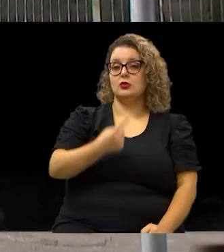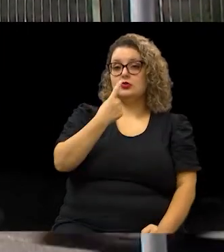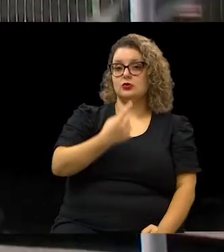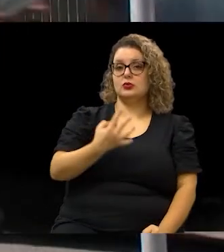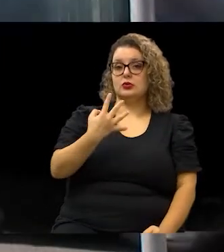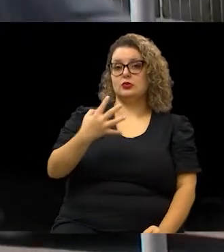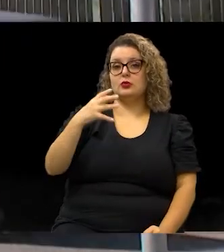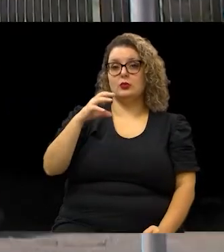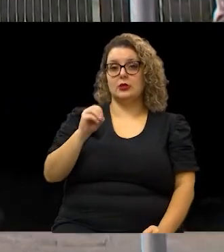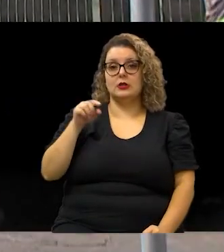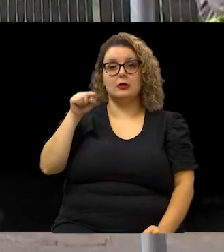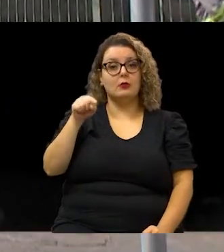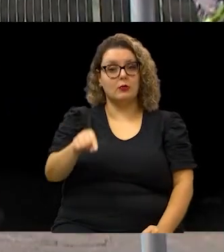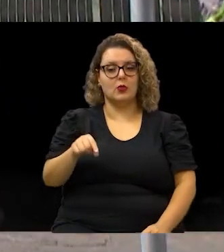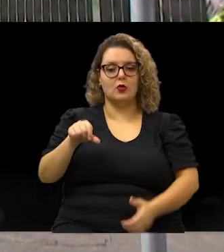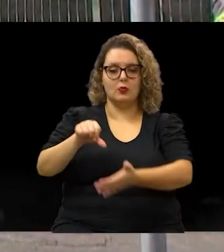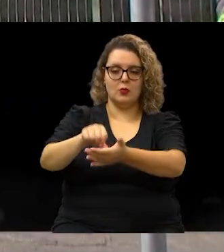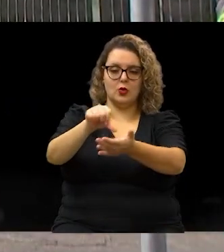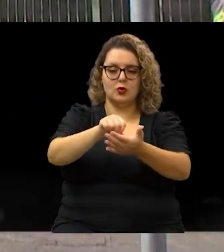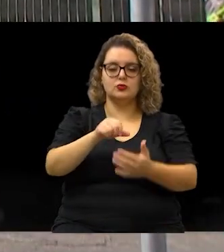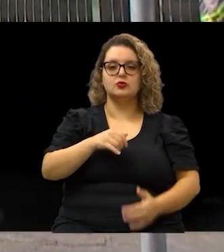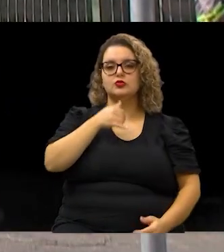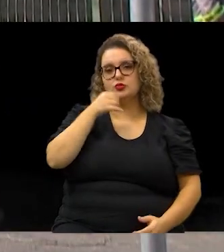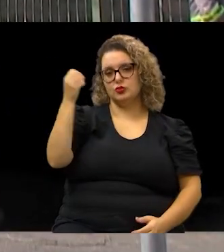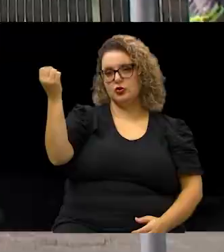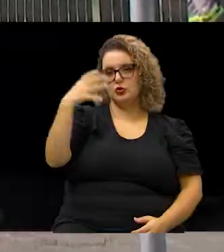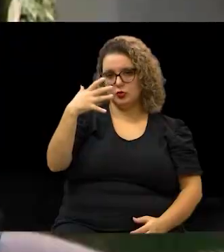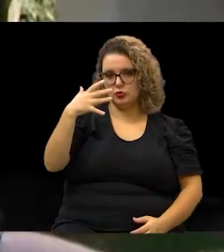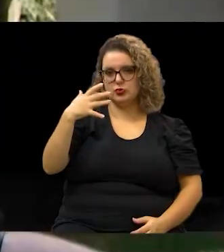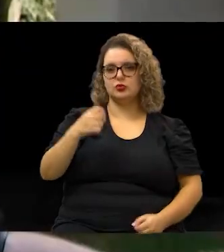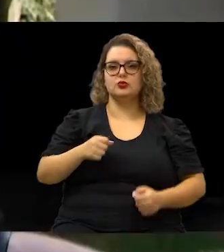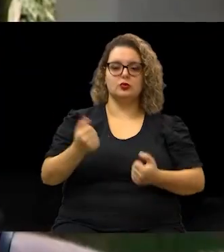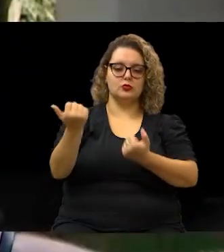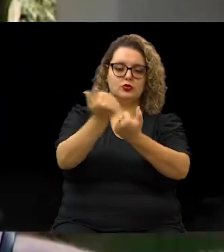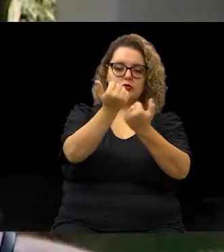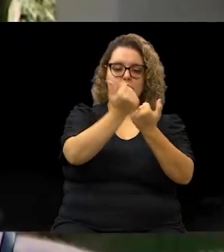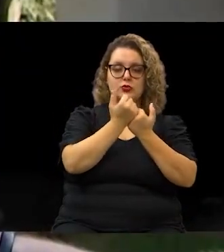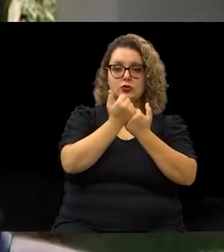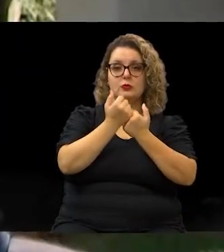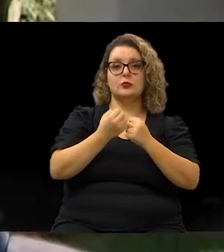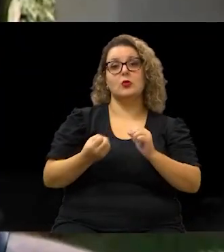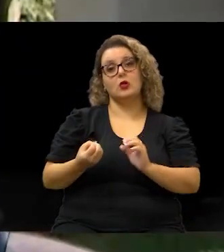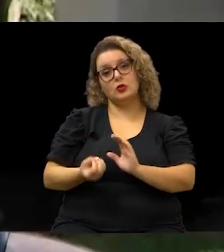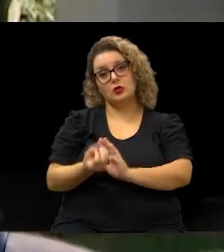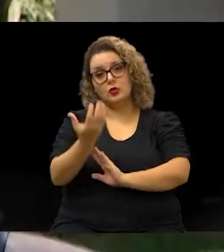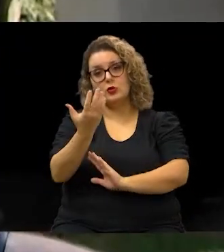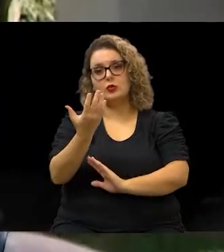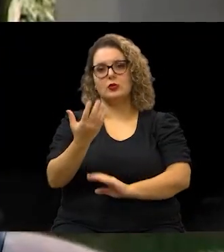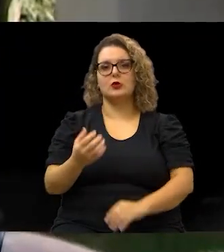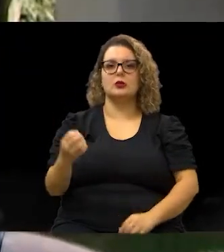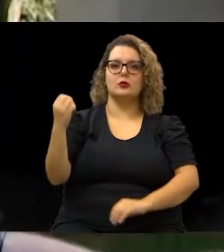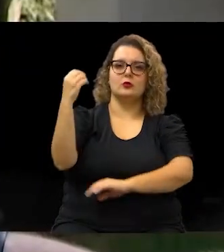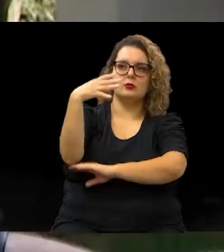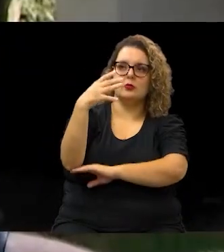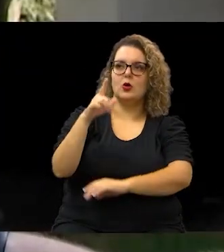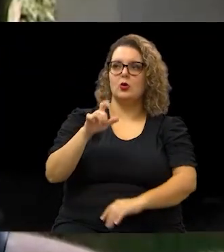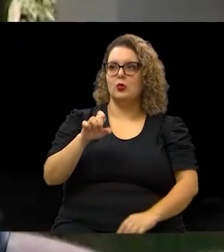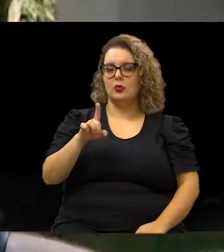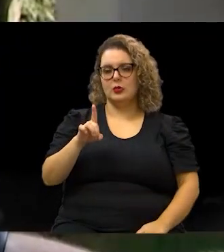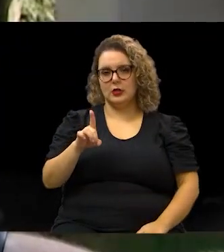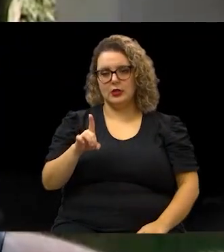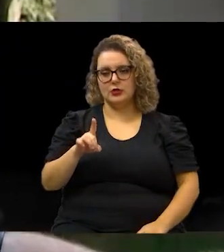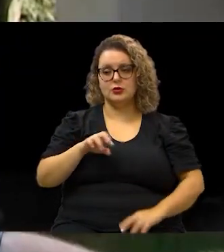mil pontos de luz entre substituições e ampliações. O LED, ele tem uma série de